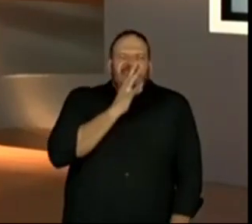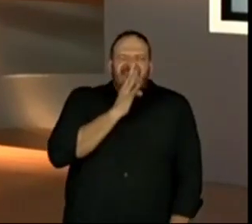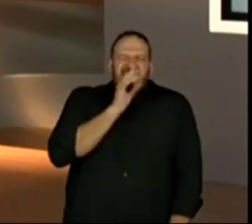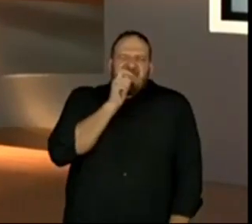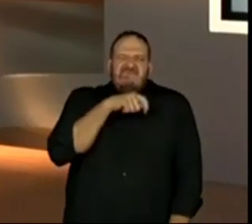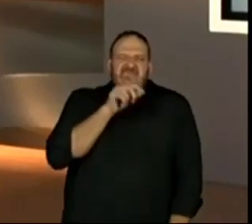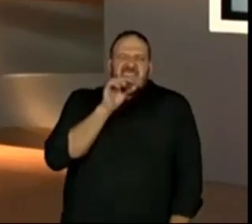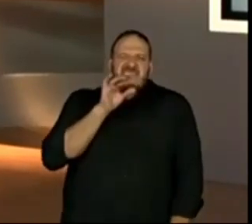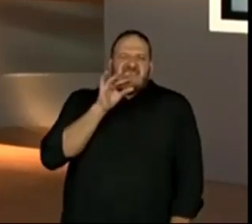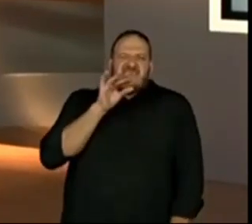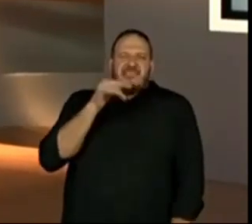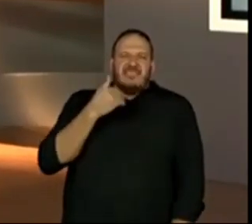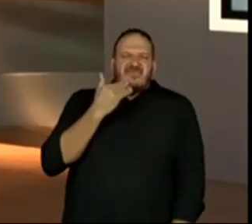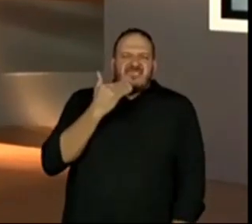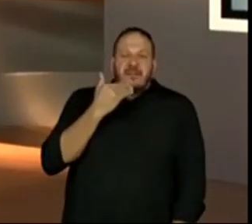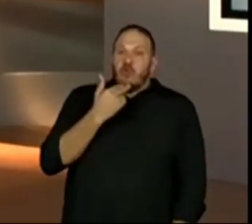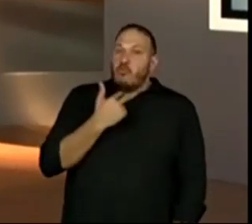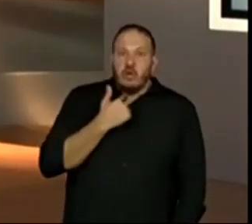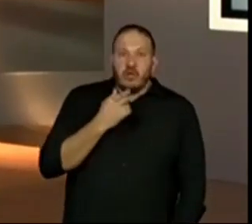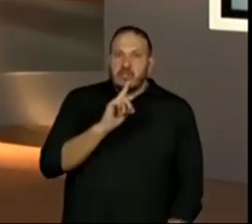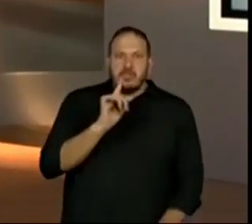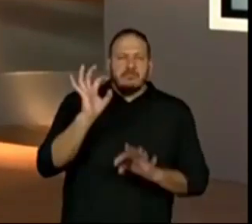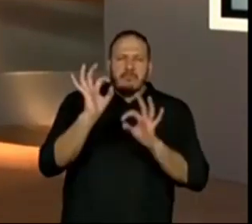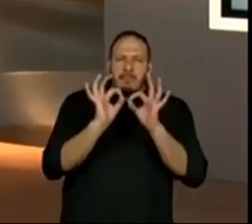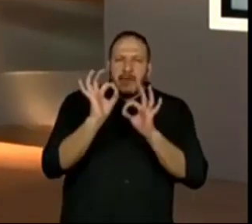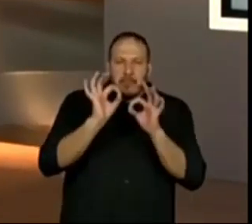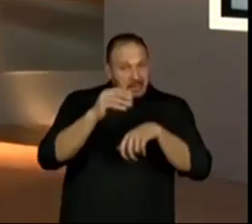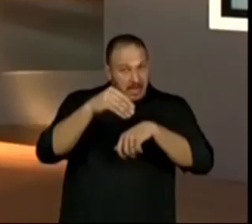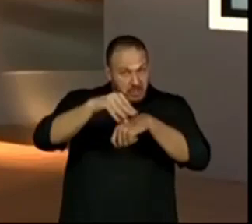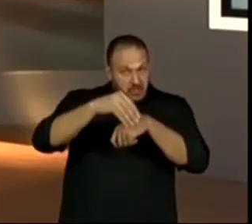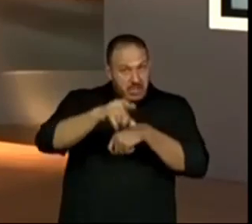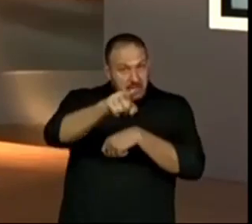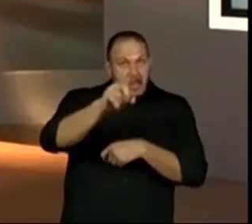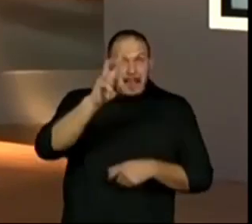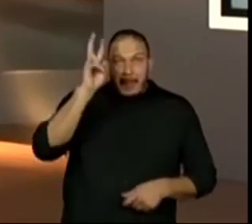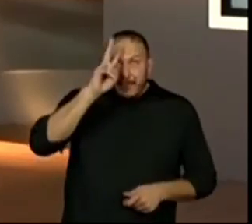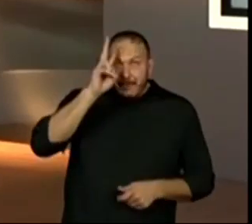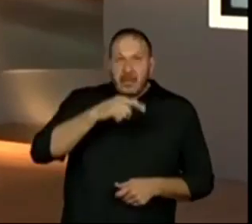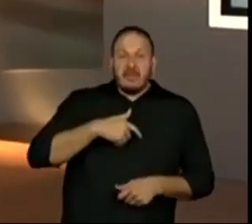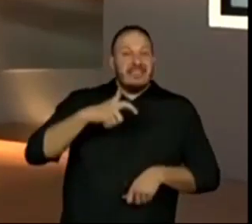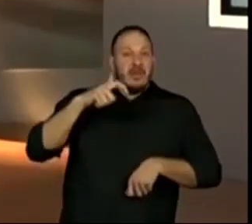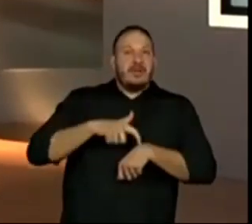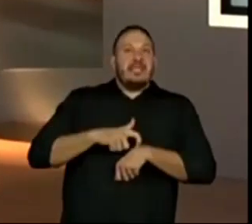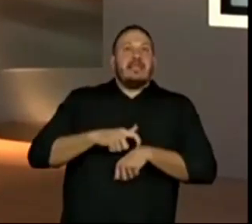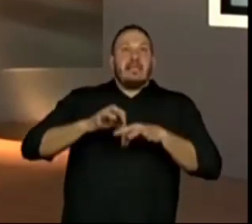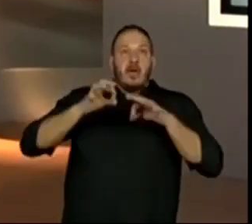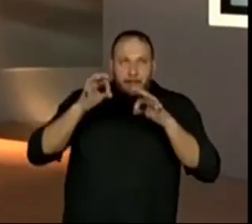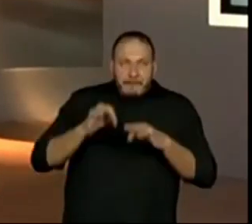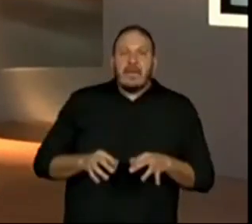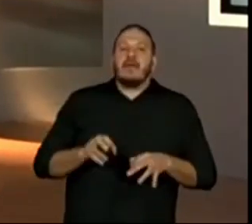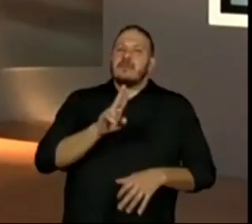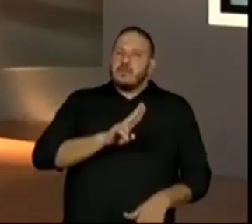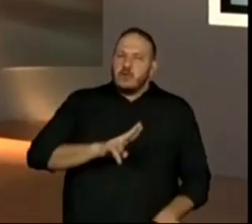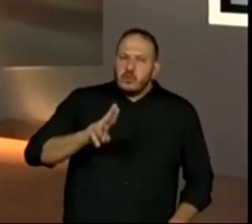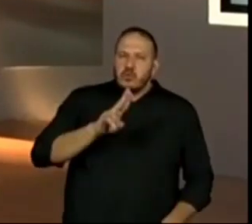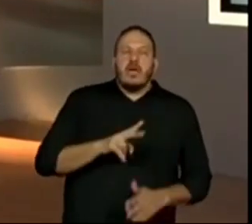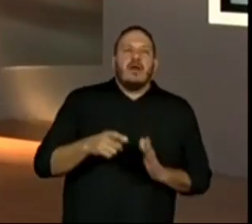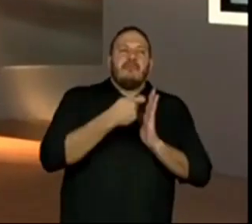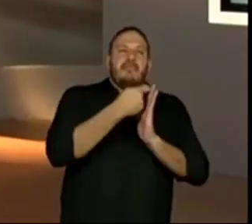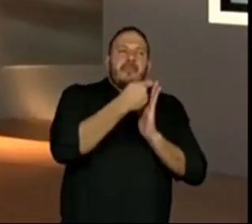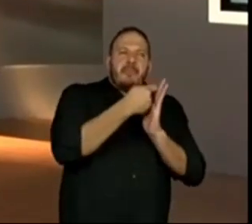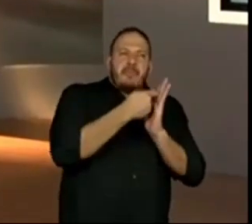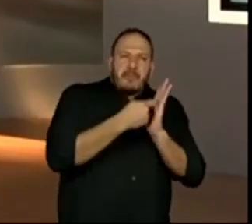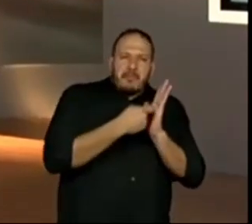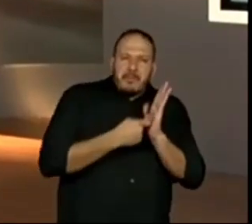edição. Fica a dica para vocês. E lembrando que a gente realmente tem que usar parte por parte,